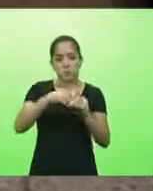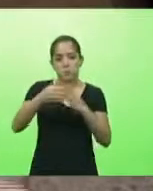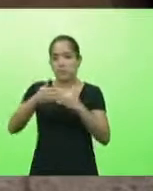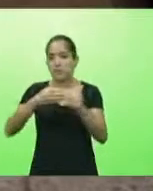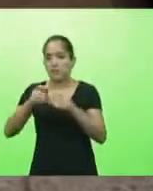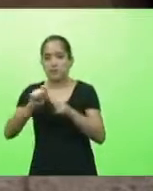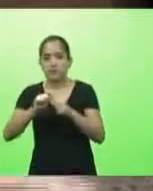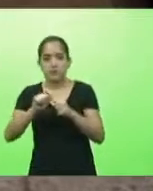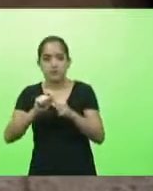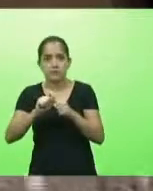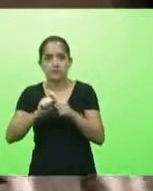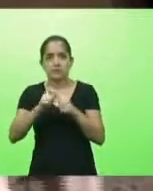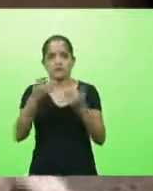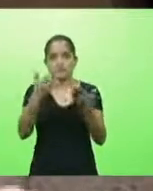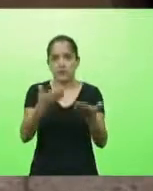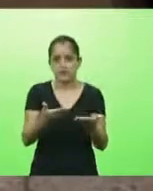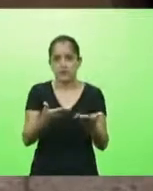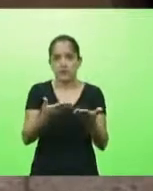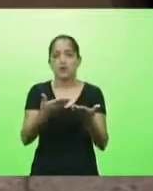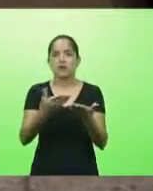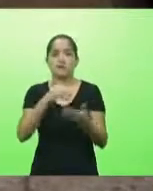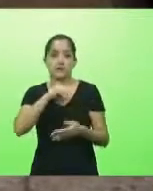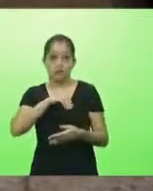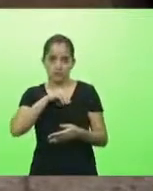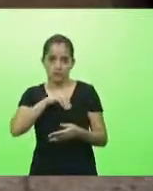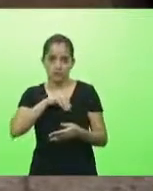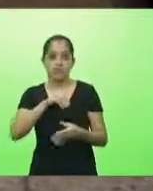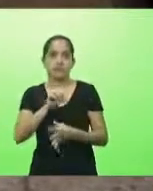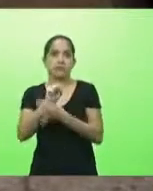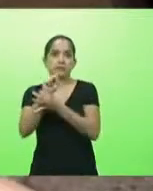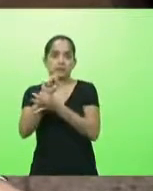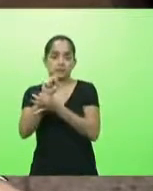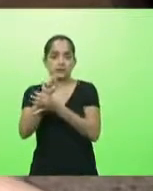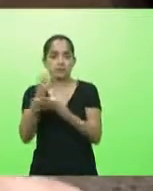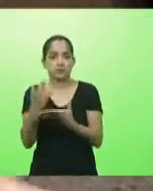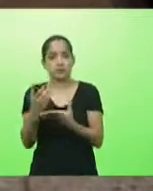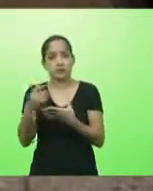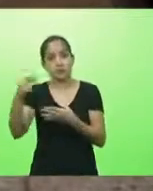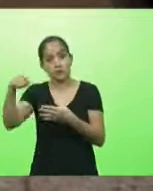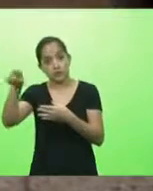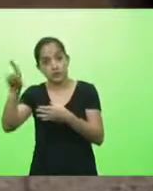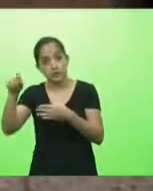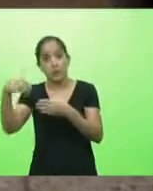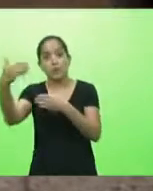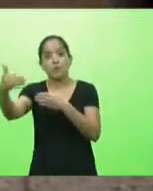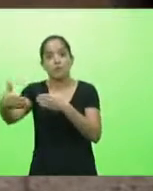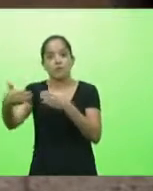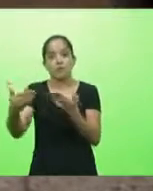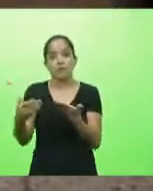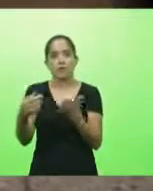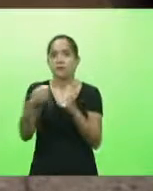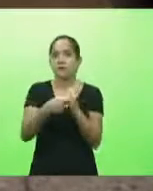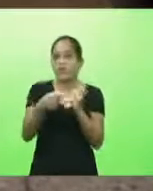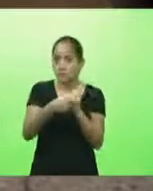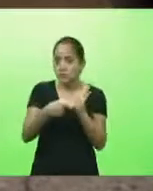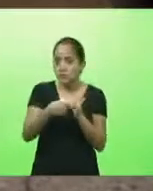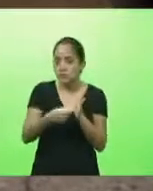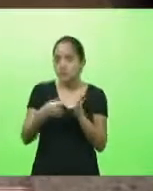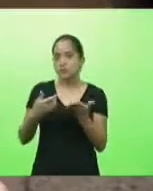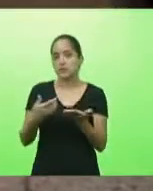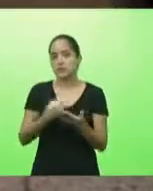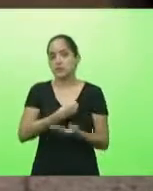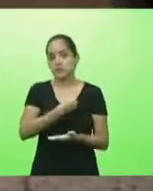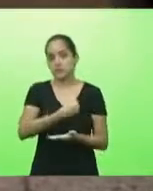vai ter lá o seu vencimento garantido enquanto quem está fora está lutando para sobreviver então minha